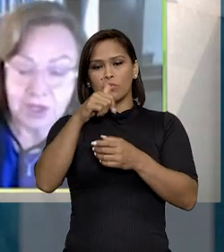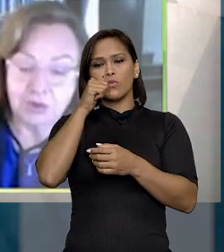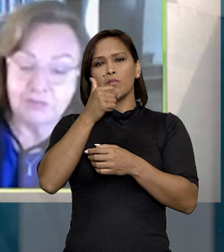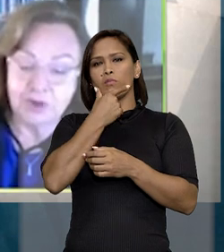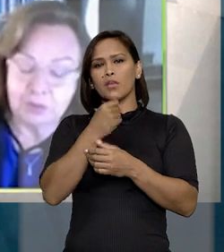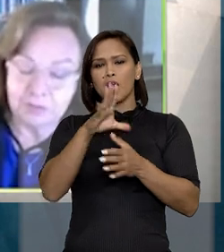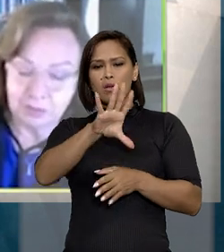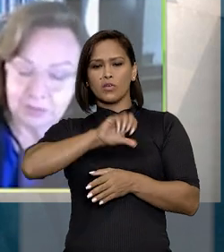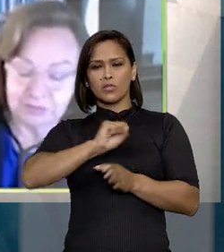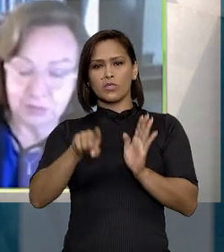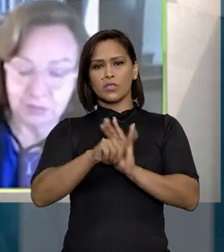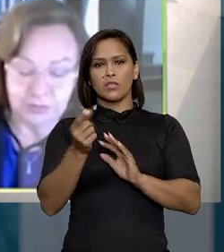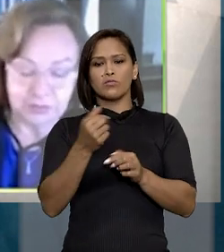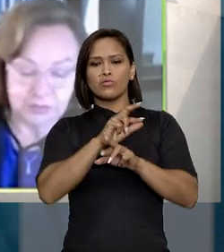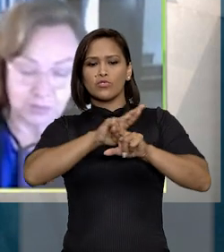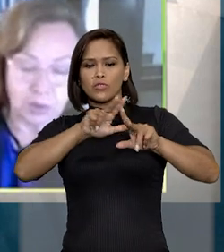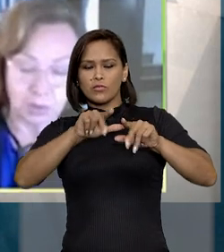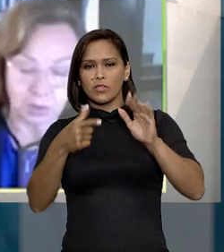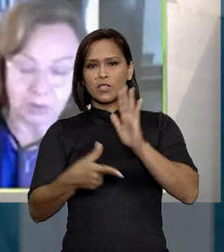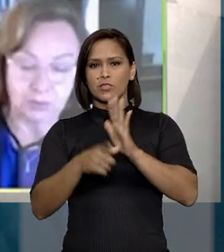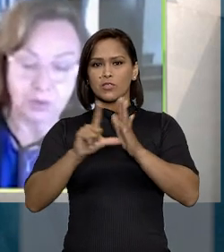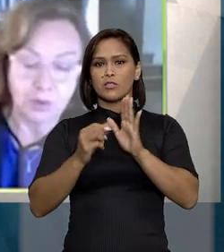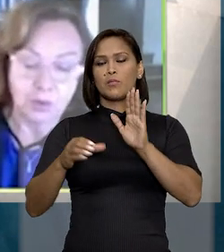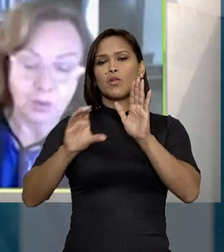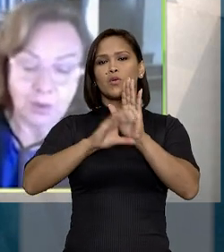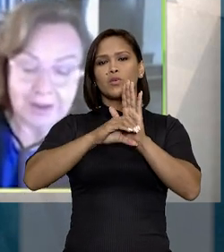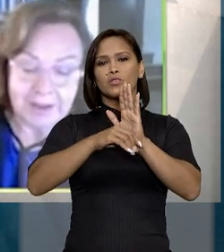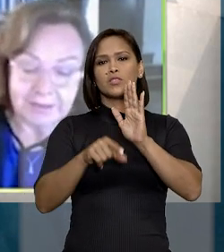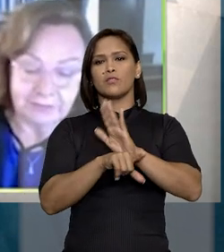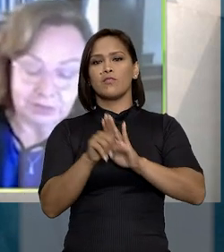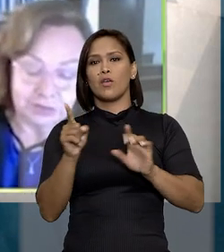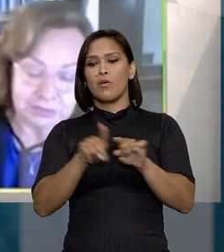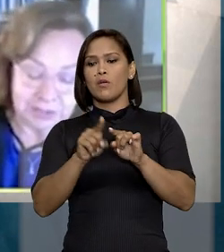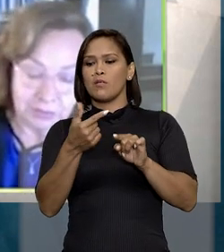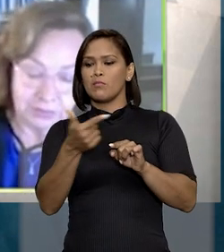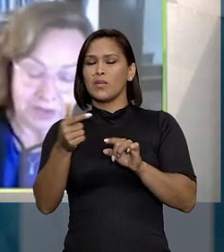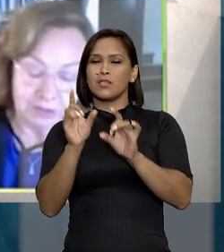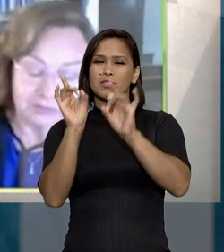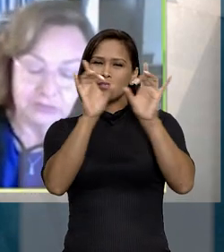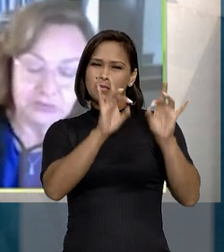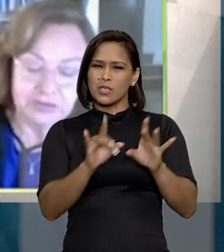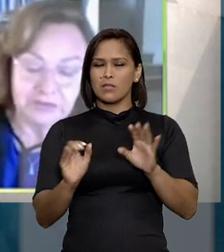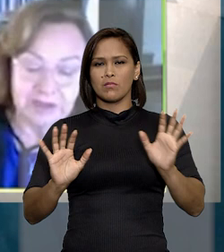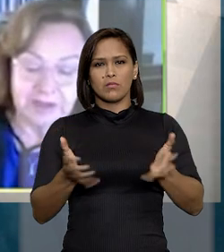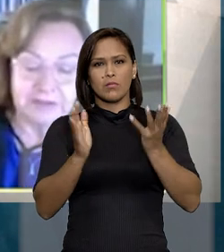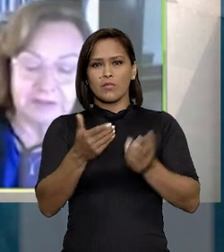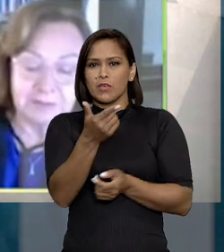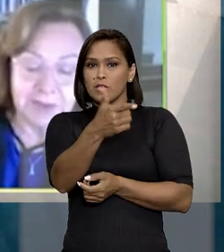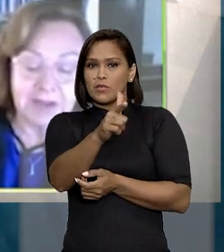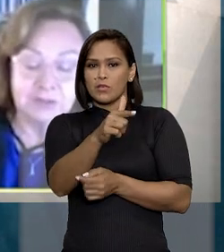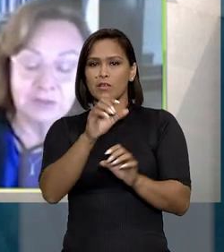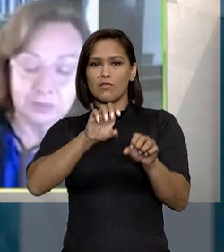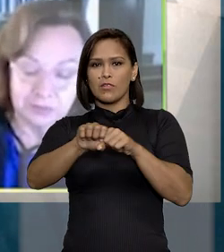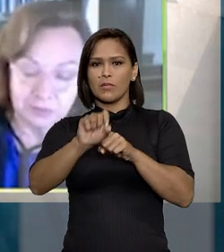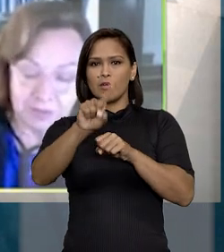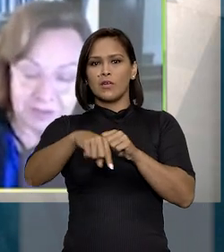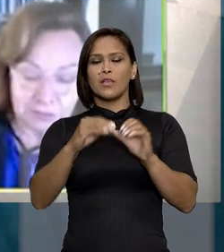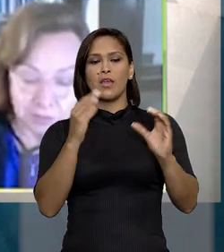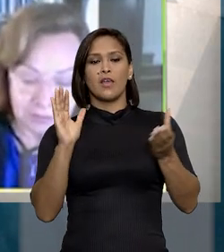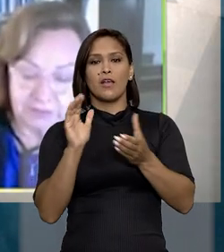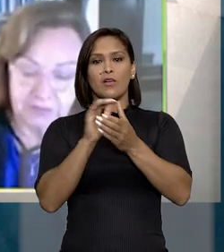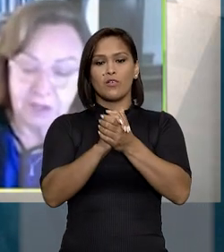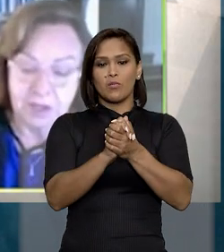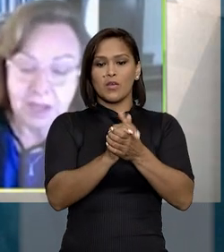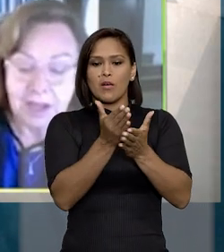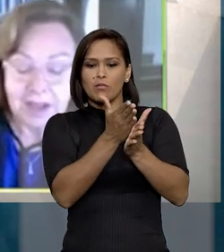estável, com a adoção de regime distinto daquele previsto pelo Código Civil para os casos em que não há manifestação formal, que